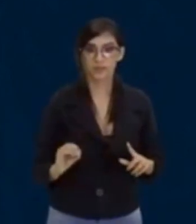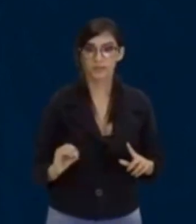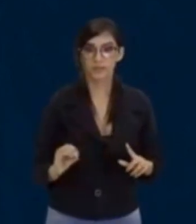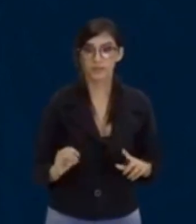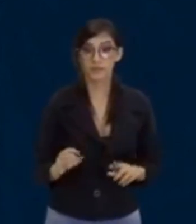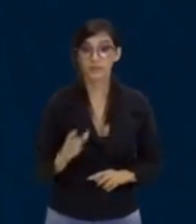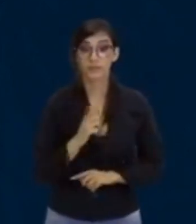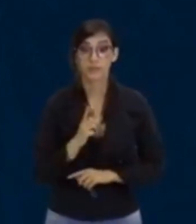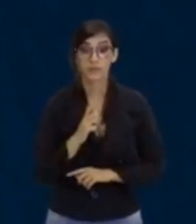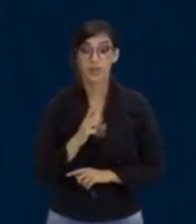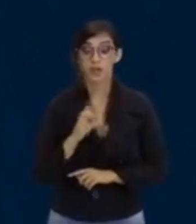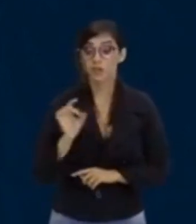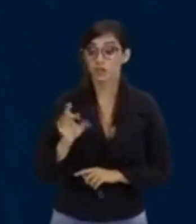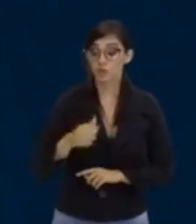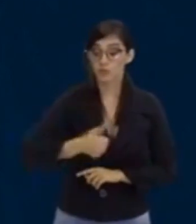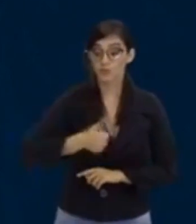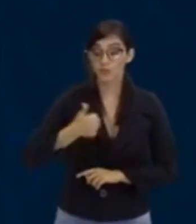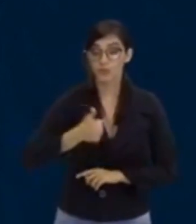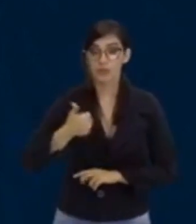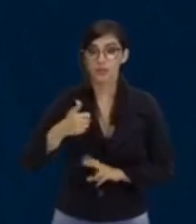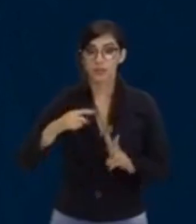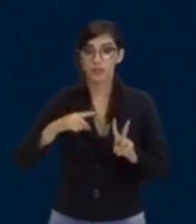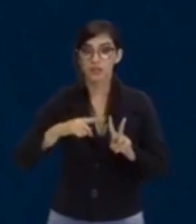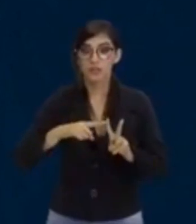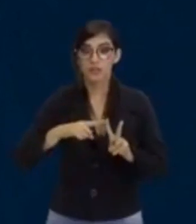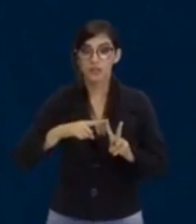tem apenas o quê? Uma raiz.